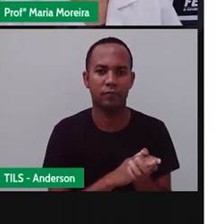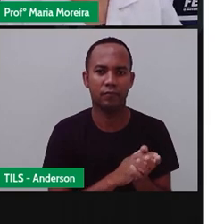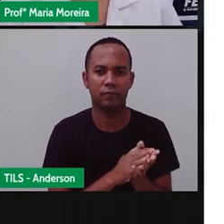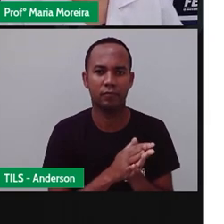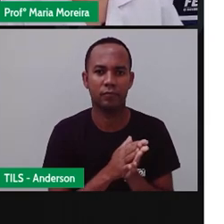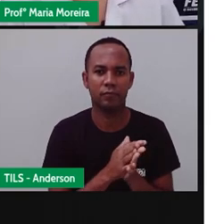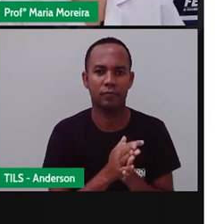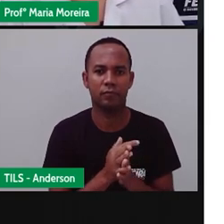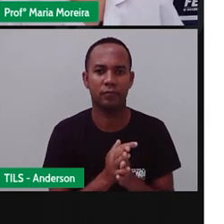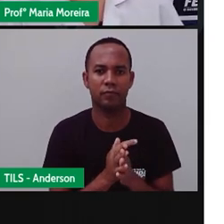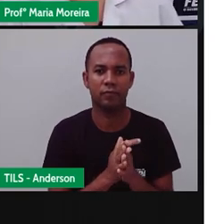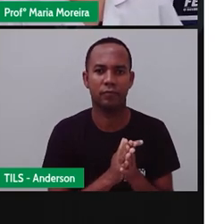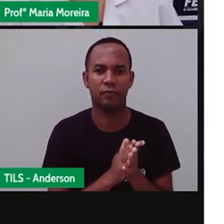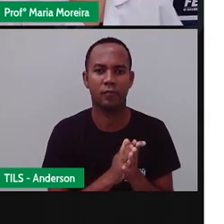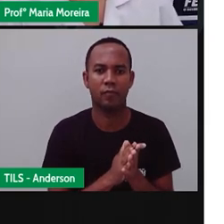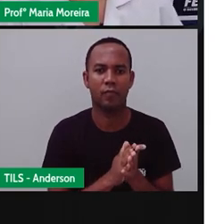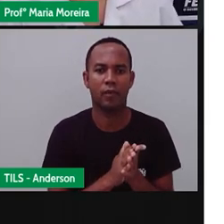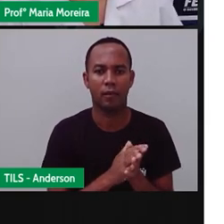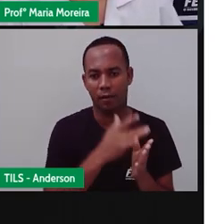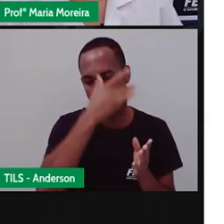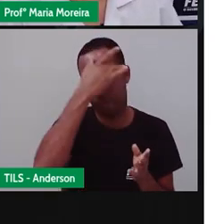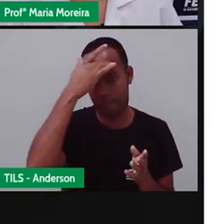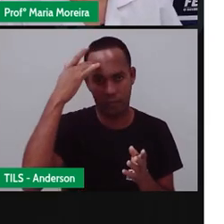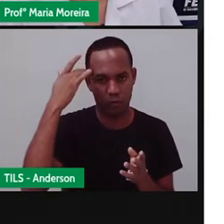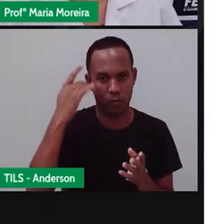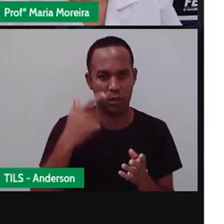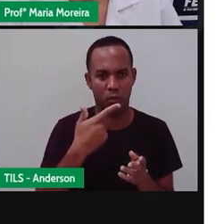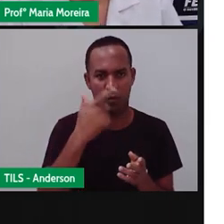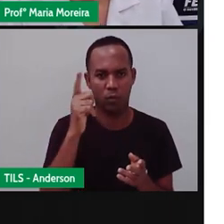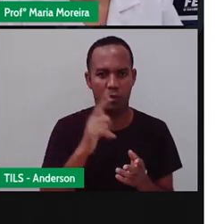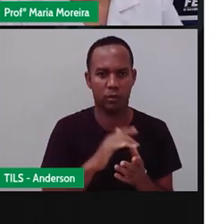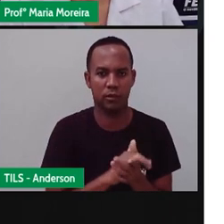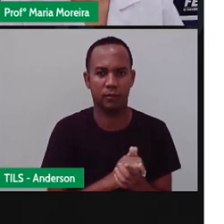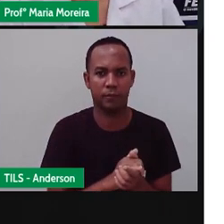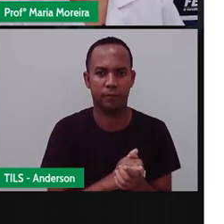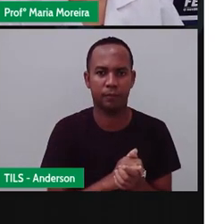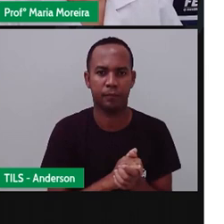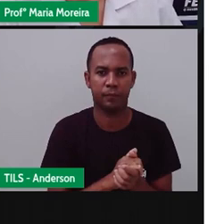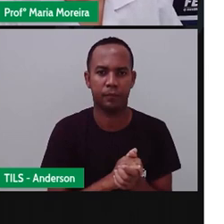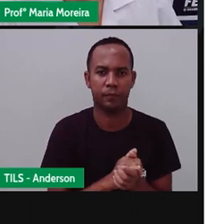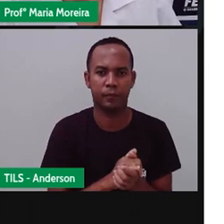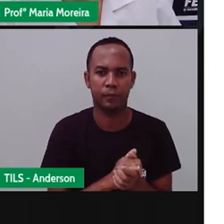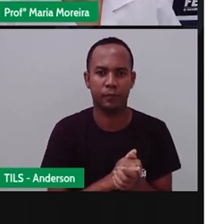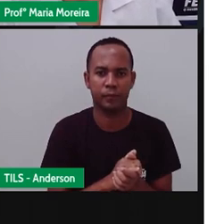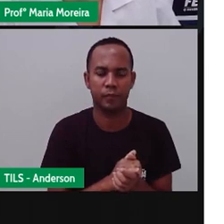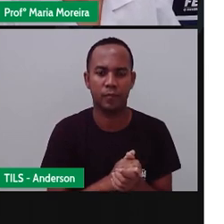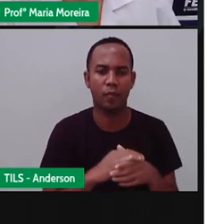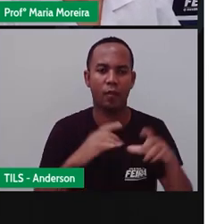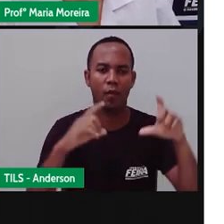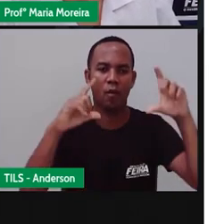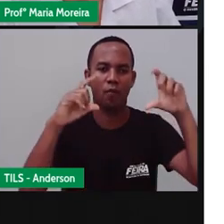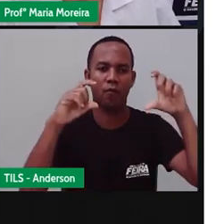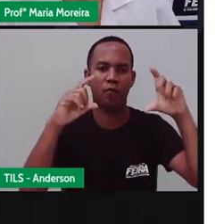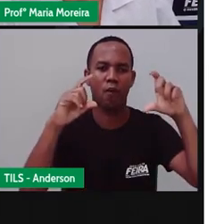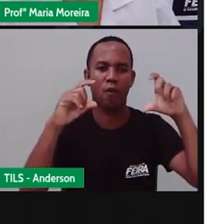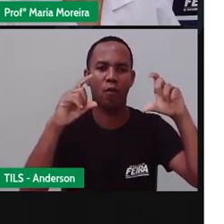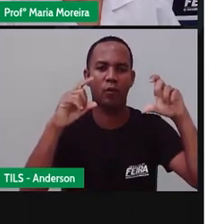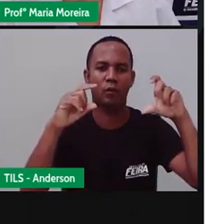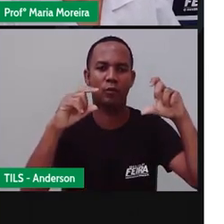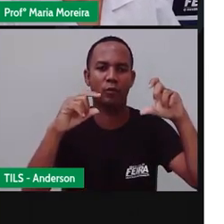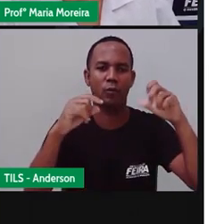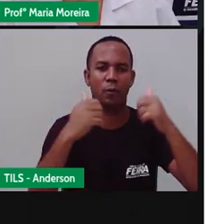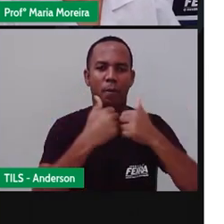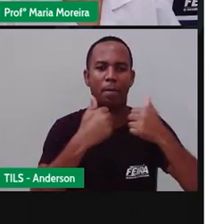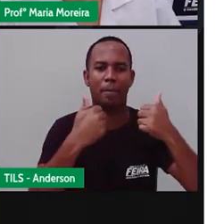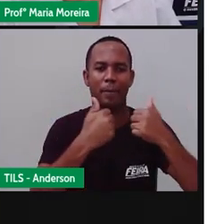Vamos lá? Bom, outras pessoas... Ah, sim, peraí, calma. Essa imagem aqui é da Praça Padre Ovidio, não isso? A praça ali do lado